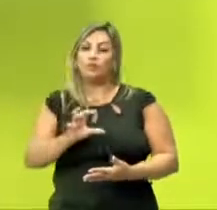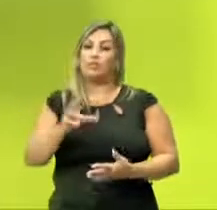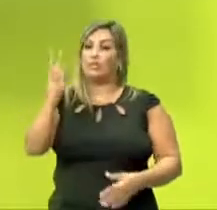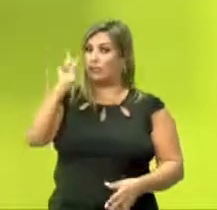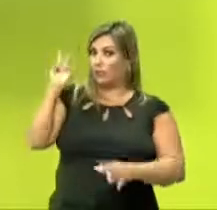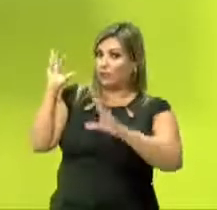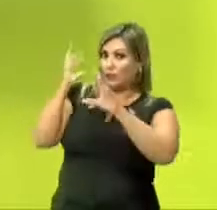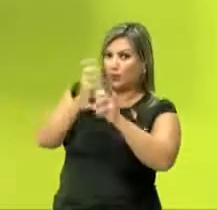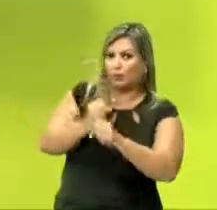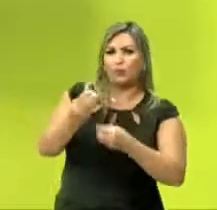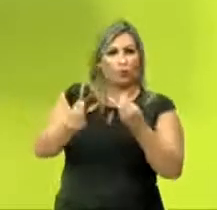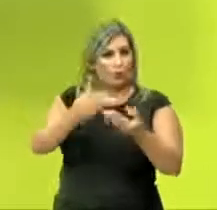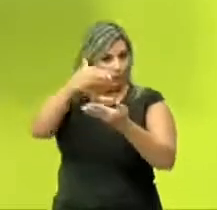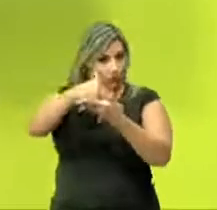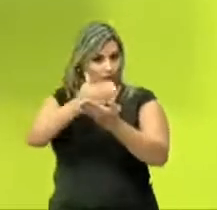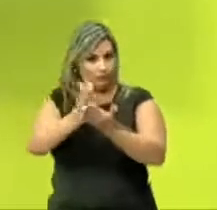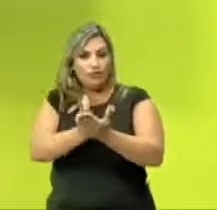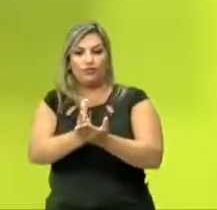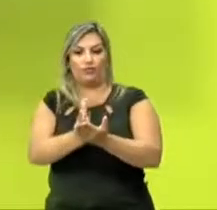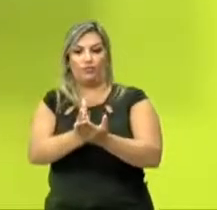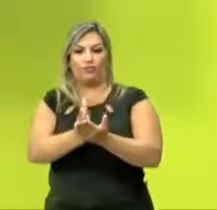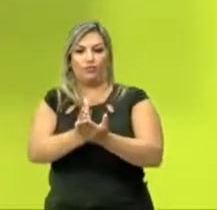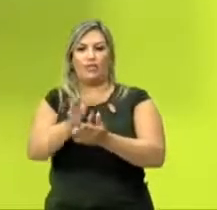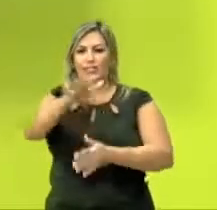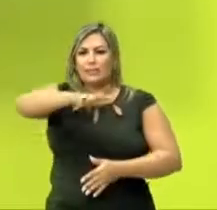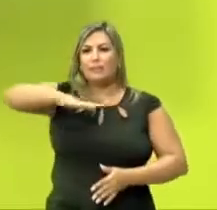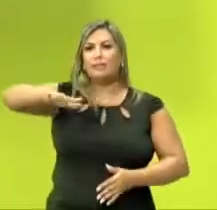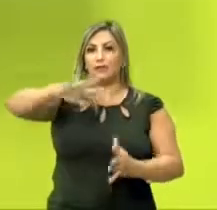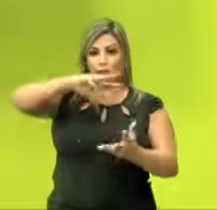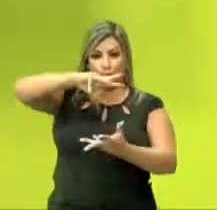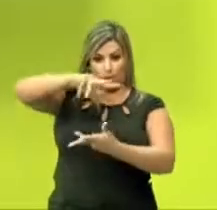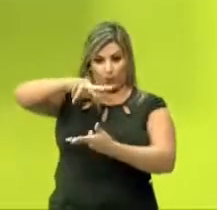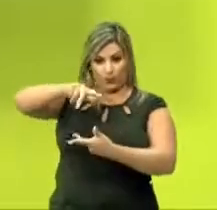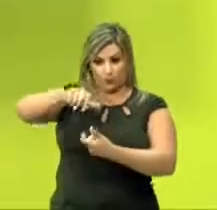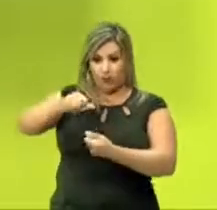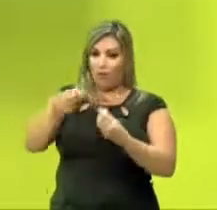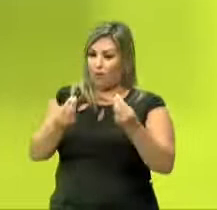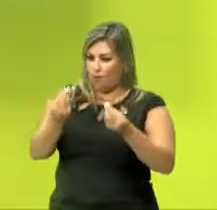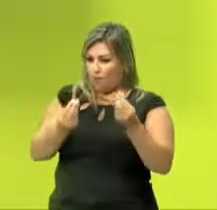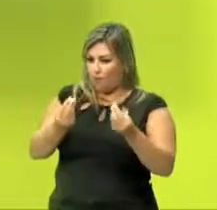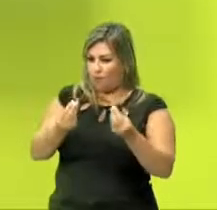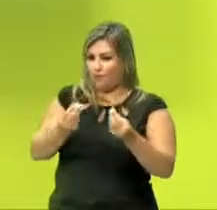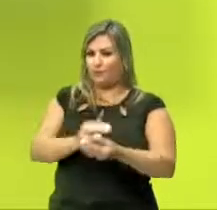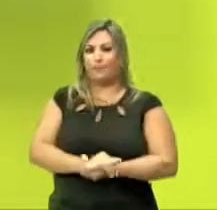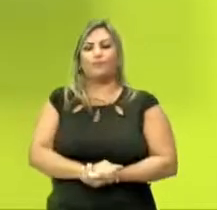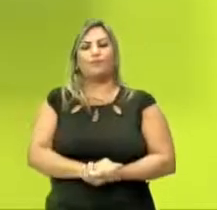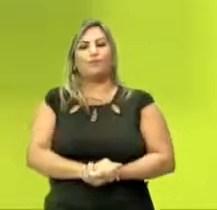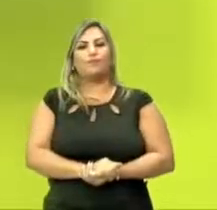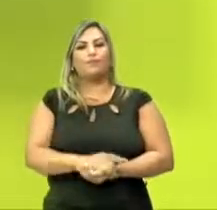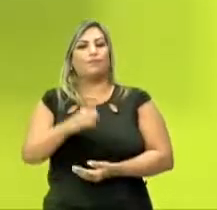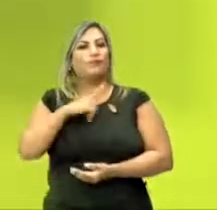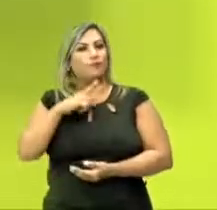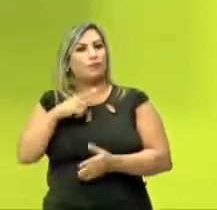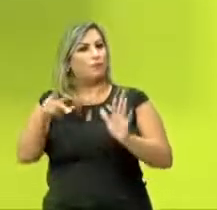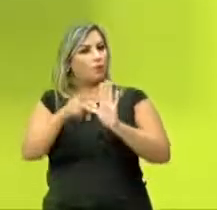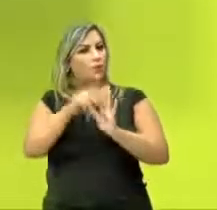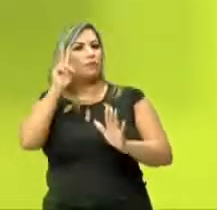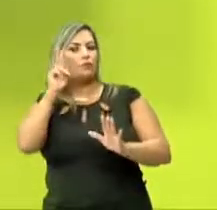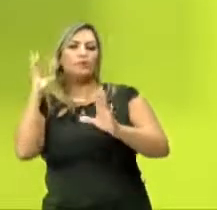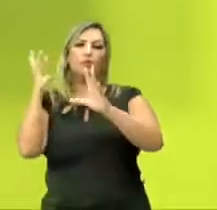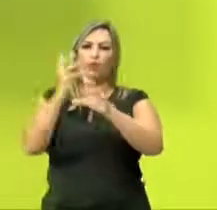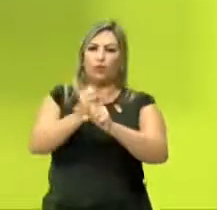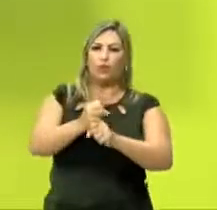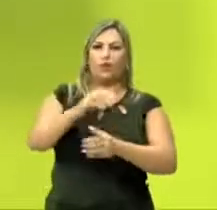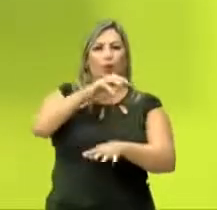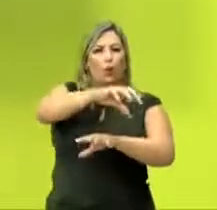historicamente, como que a gente pode dividir esse espaço mundial? A gente vai ter, a partir da nossa própria história